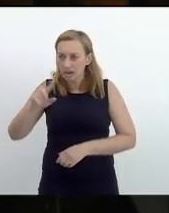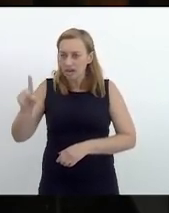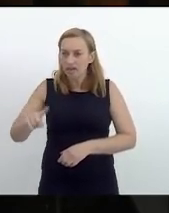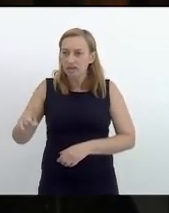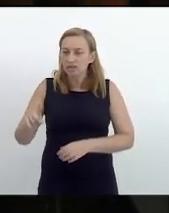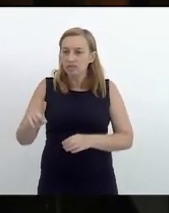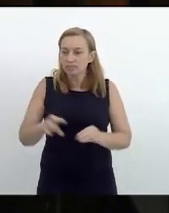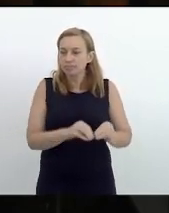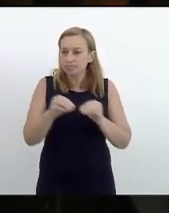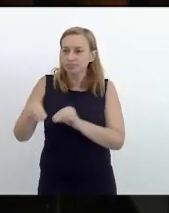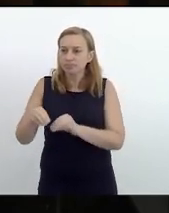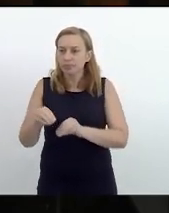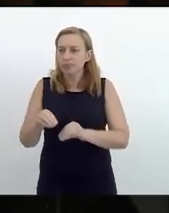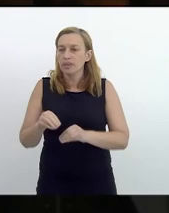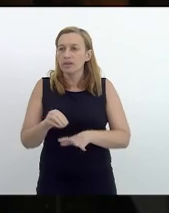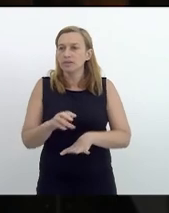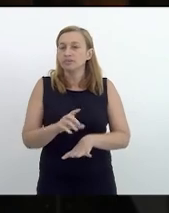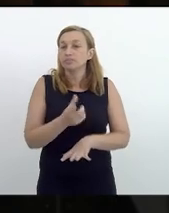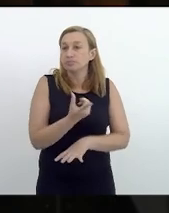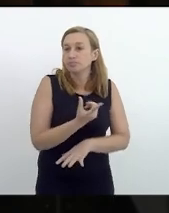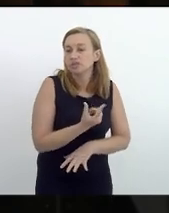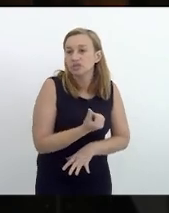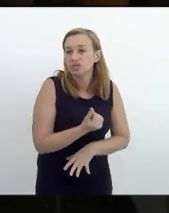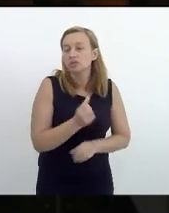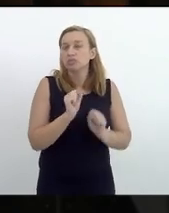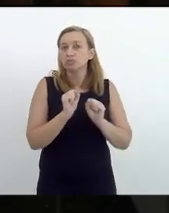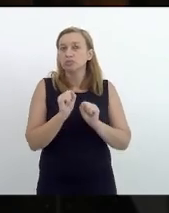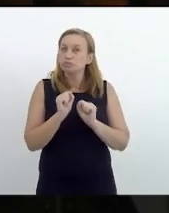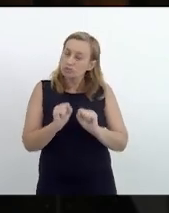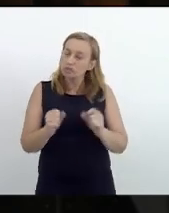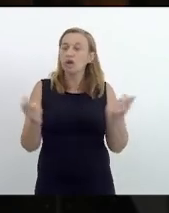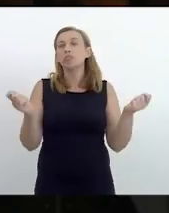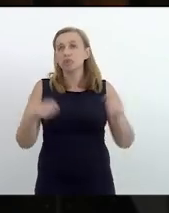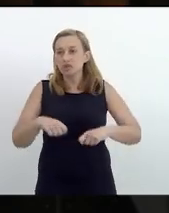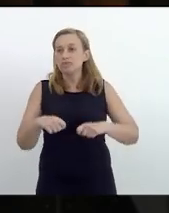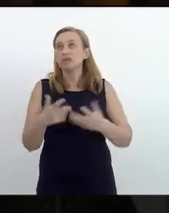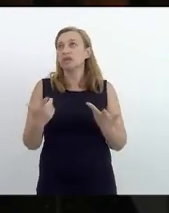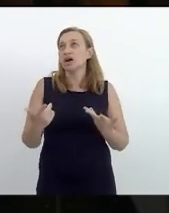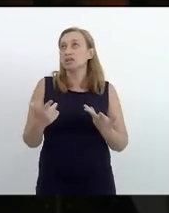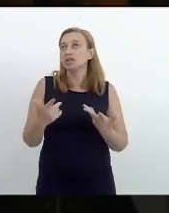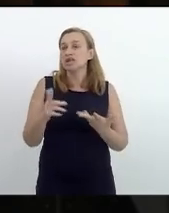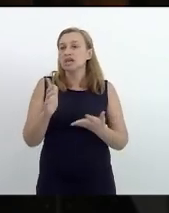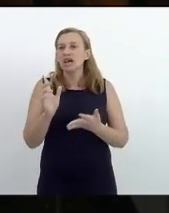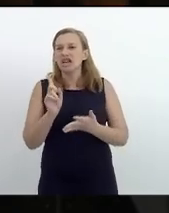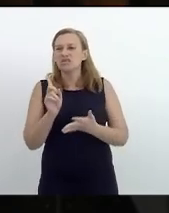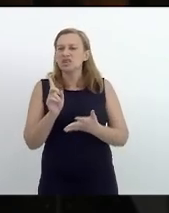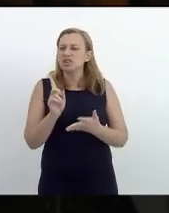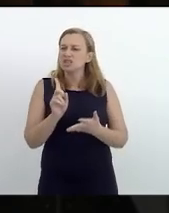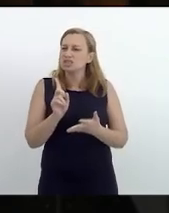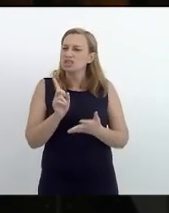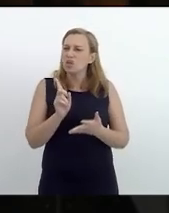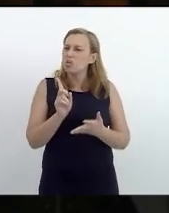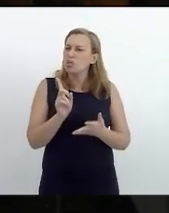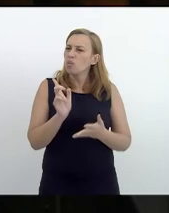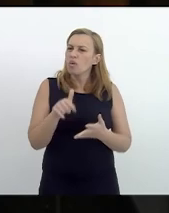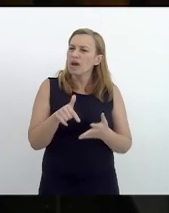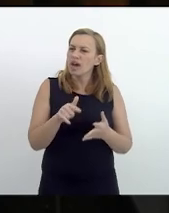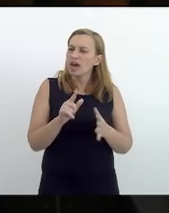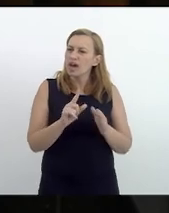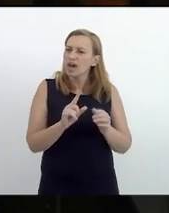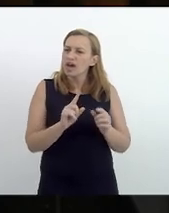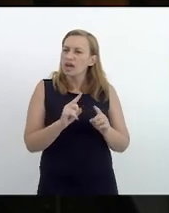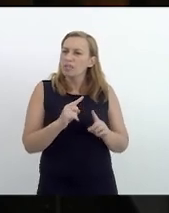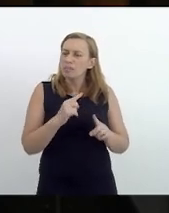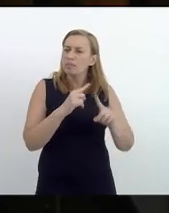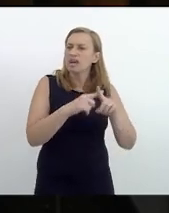permitiria acrescentar ou a possibilitar às vezes nem é acréscimo para quem não tem nada de 200 a